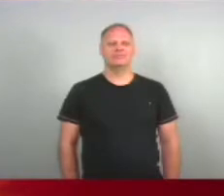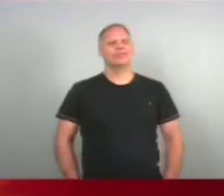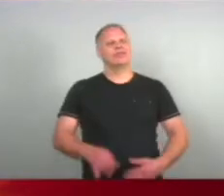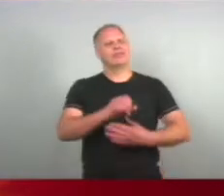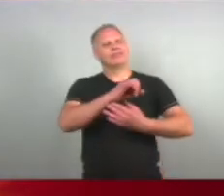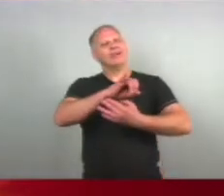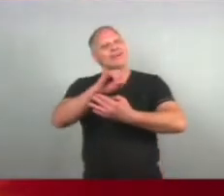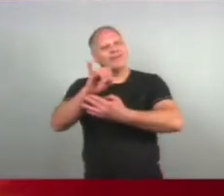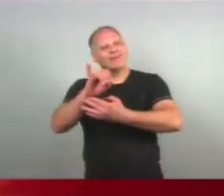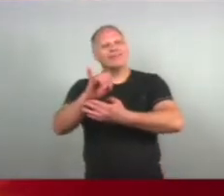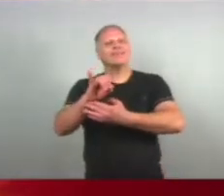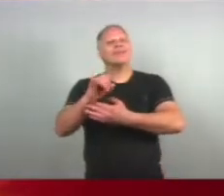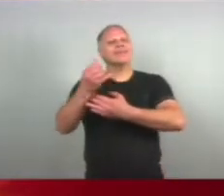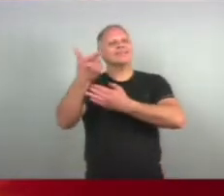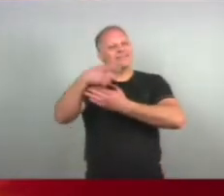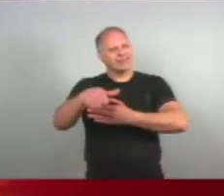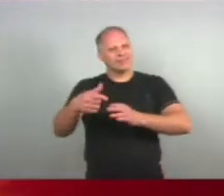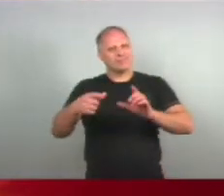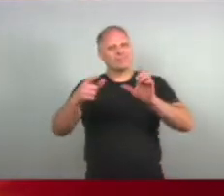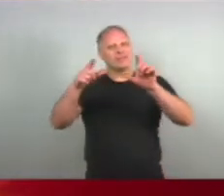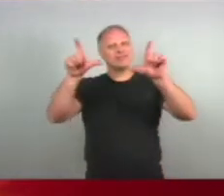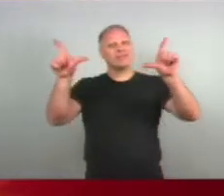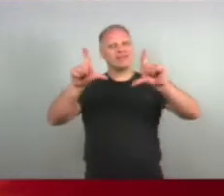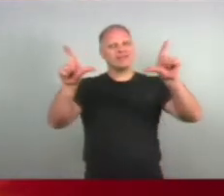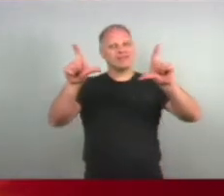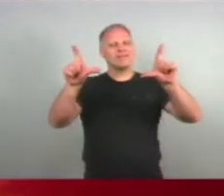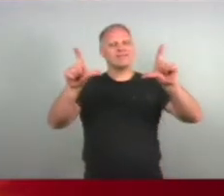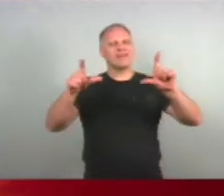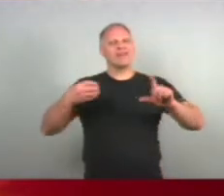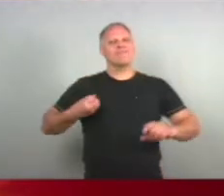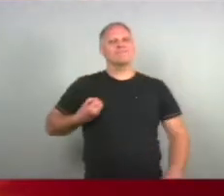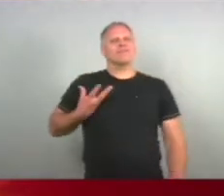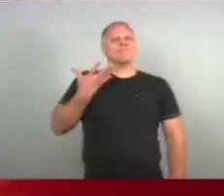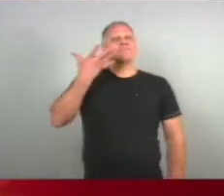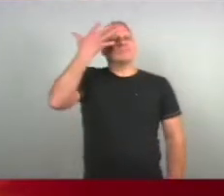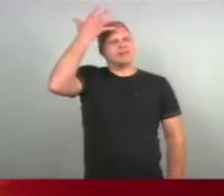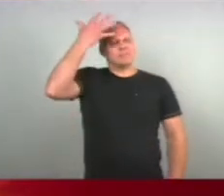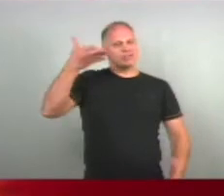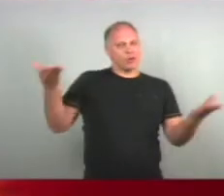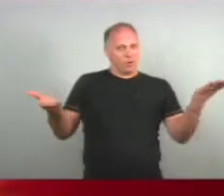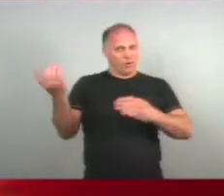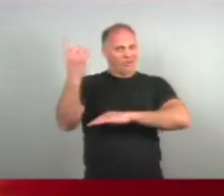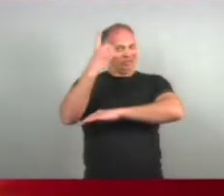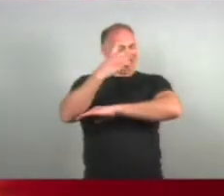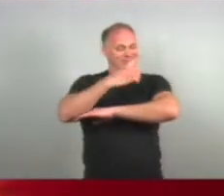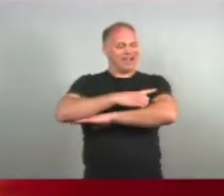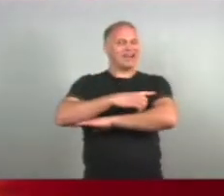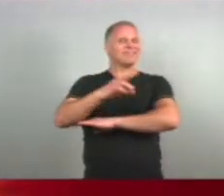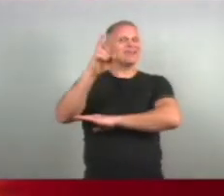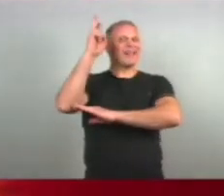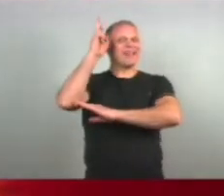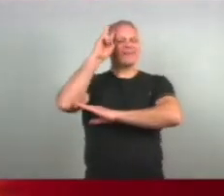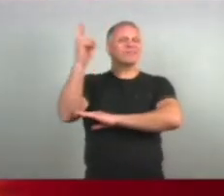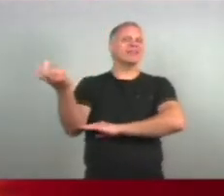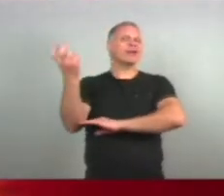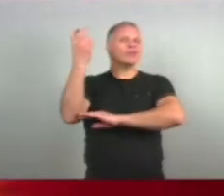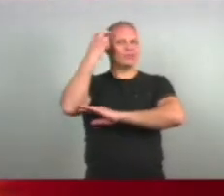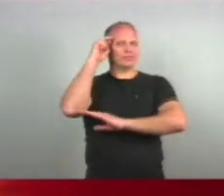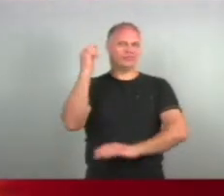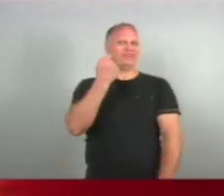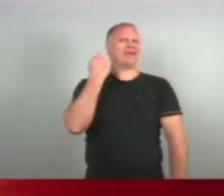Olá, está no ar mais um viver plenamente A data de hoje, então, fazendo alusão à cultura